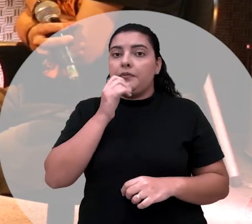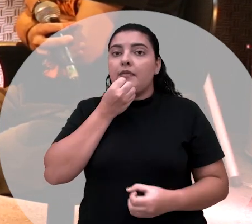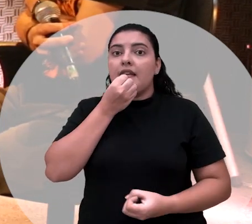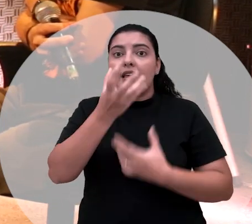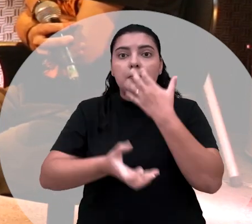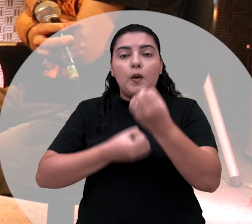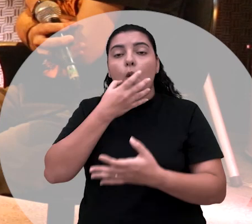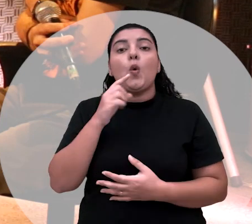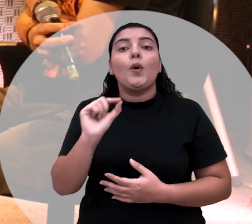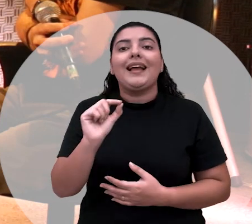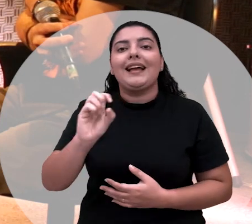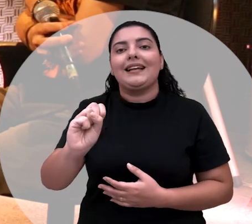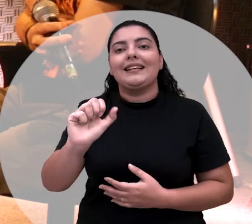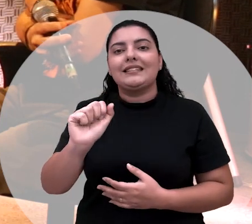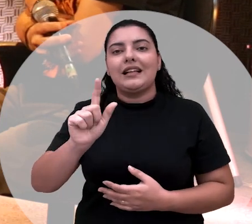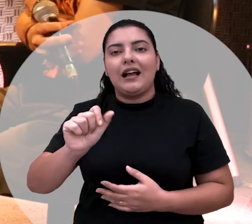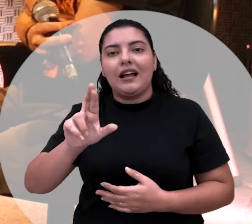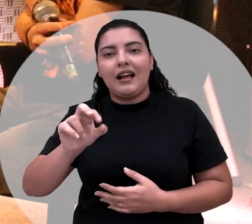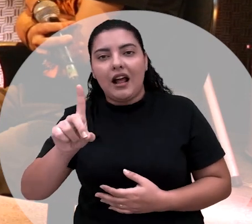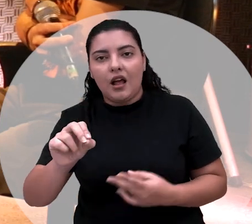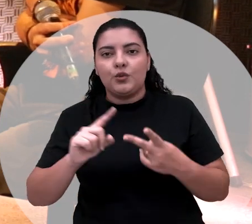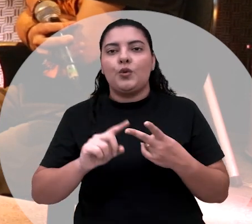sagrado. Seus assentamentos,